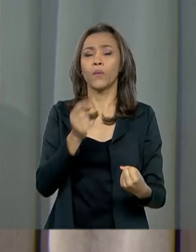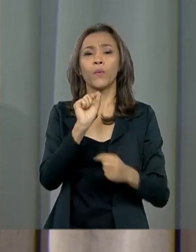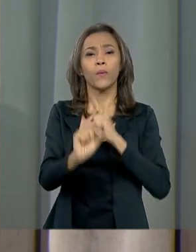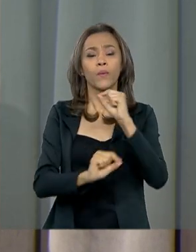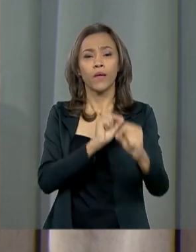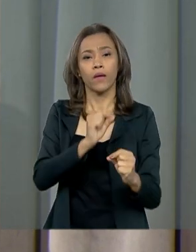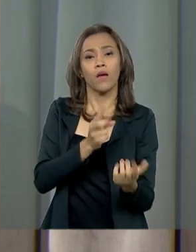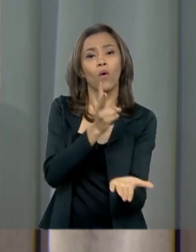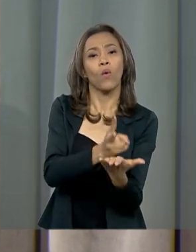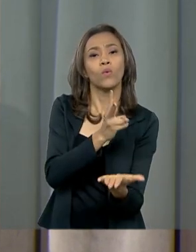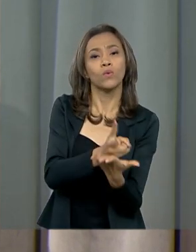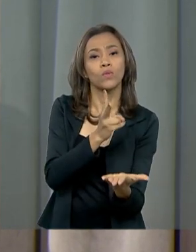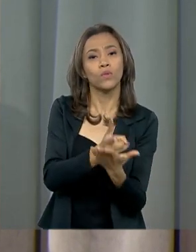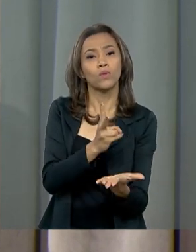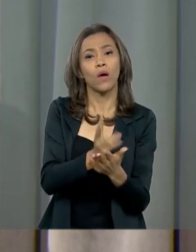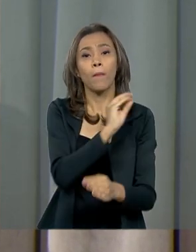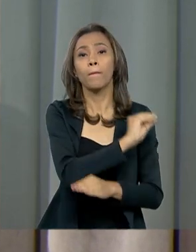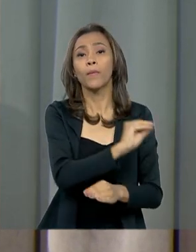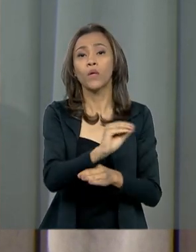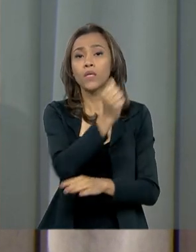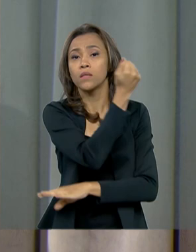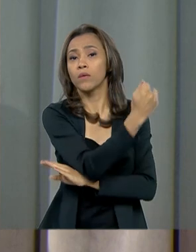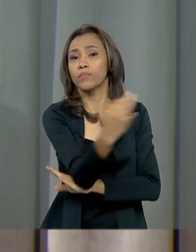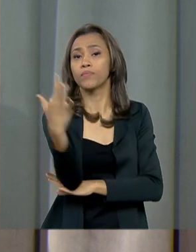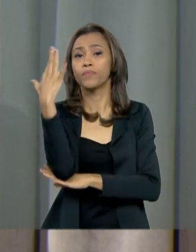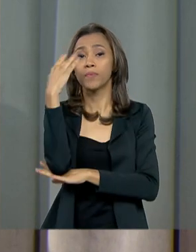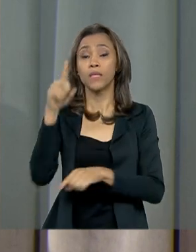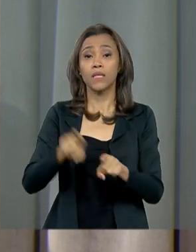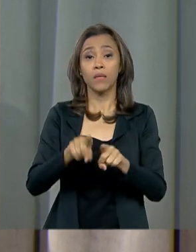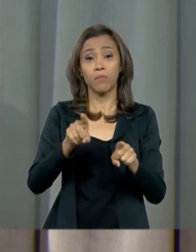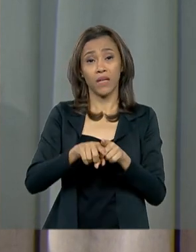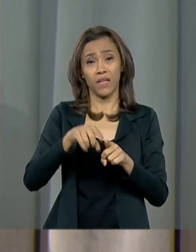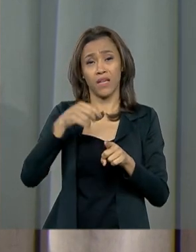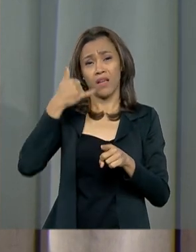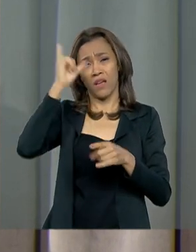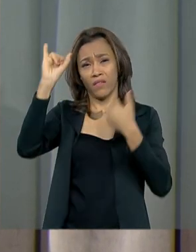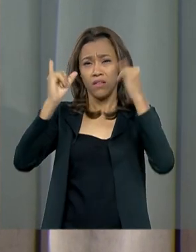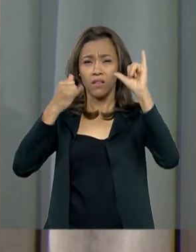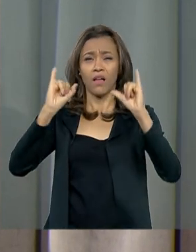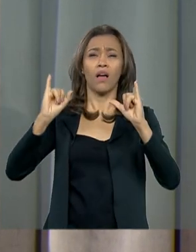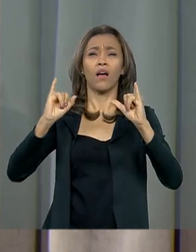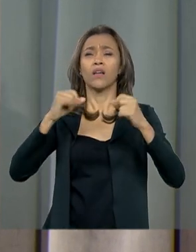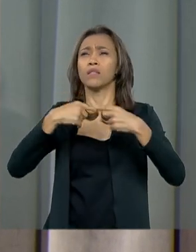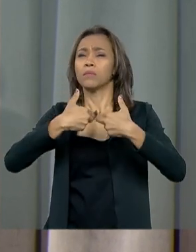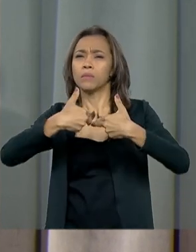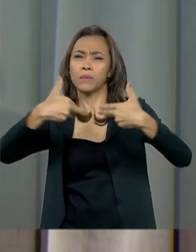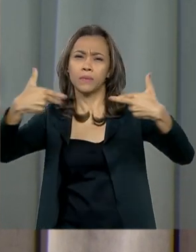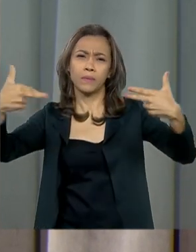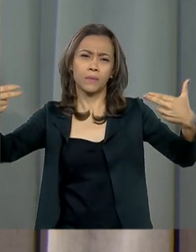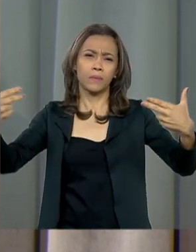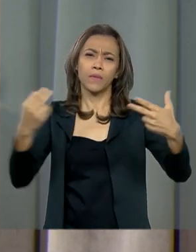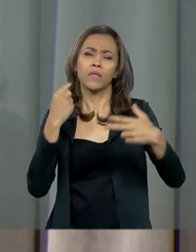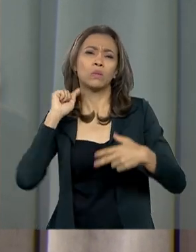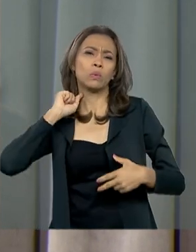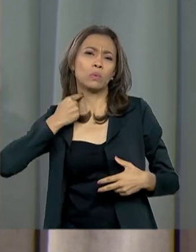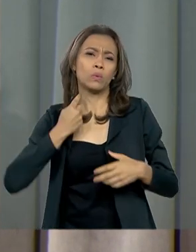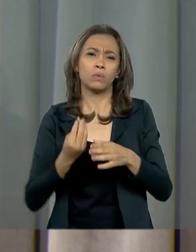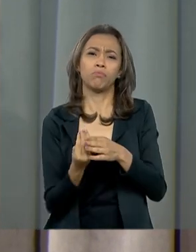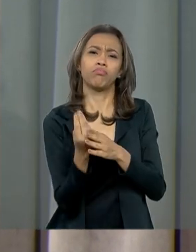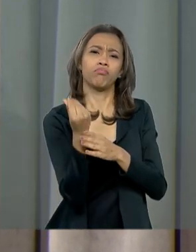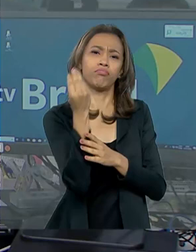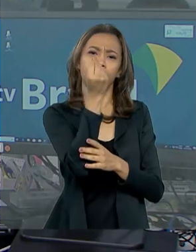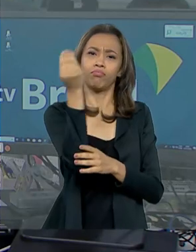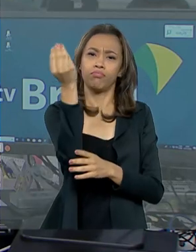ambiente e o combate às mudanças climáticas, com a constante redução na emissão de gases de efeito